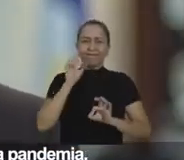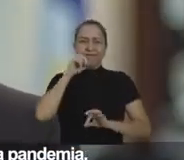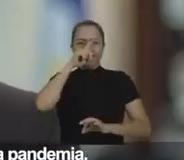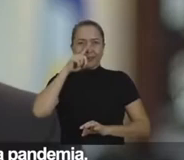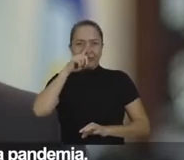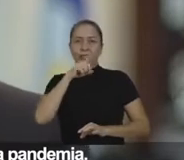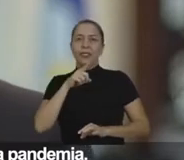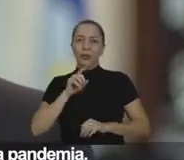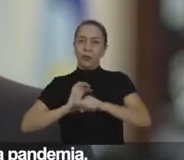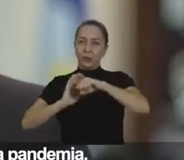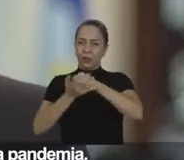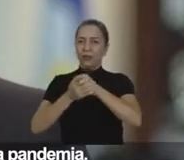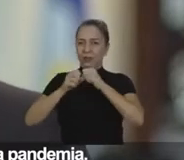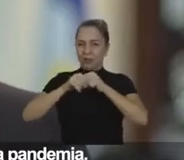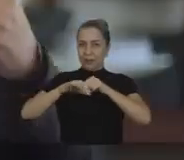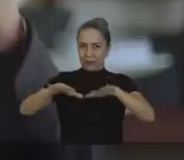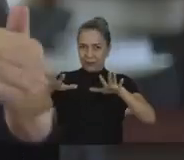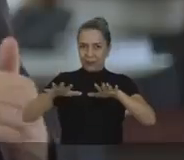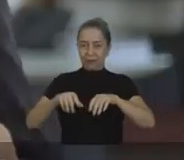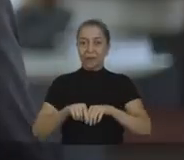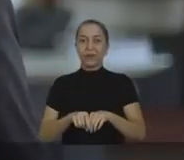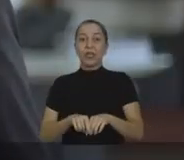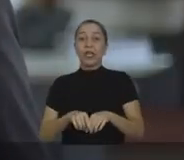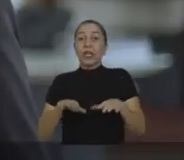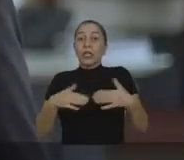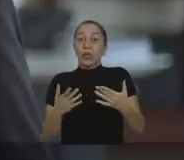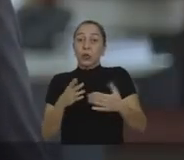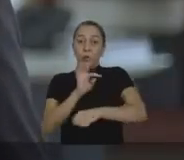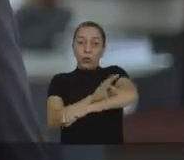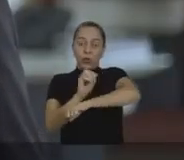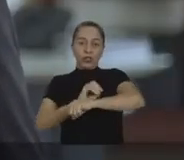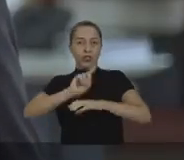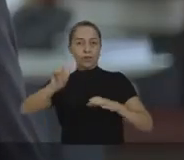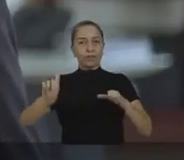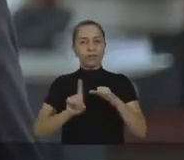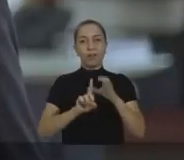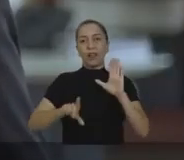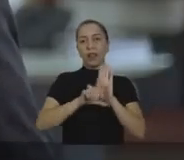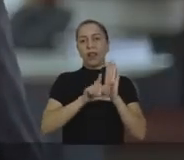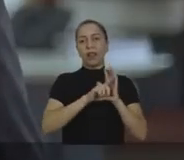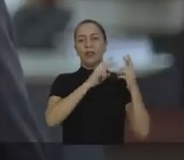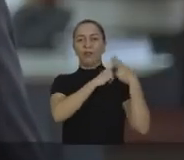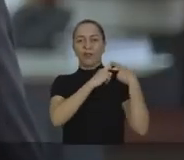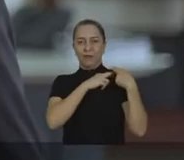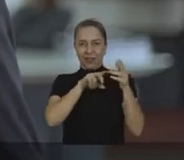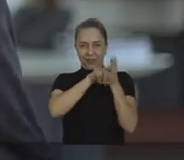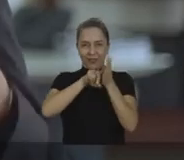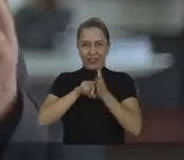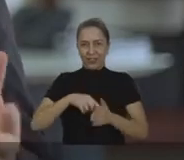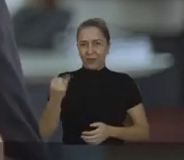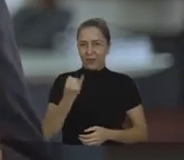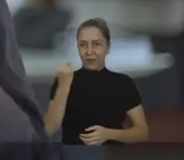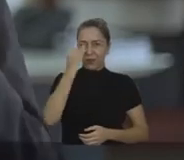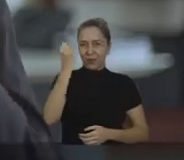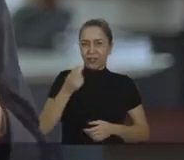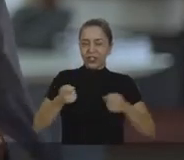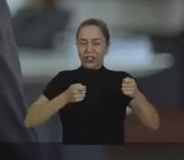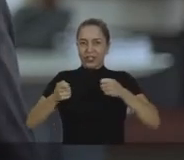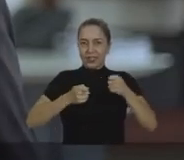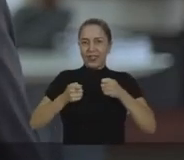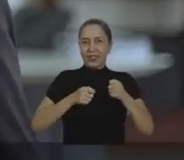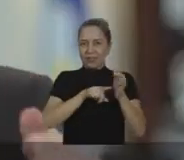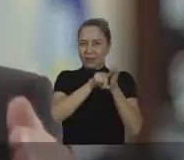situações muito difíceis com a pandemia, enquadrando o Estado na lei de responsabilidade, que é muito importante para o